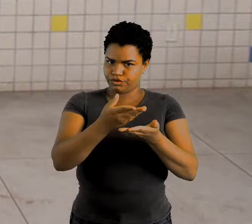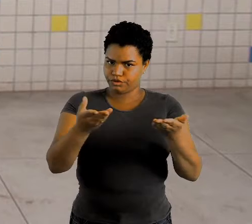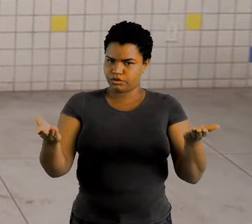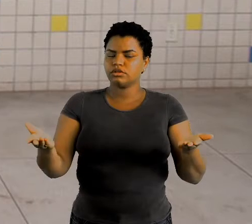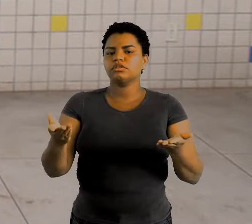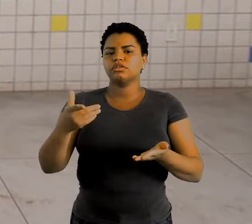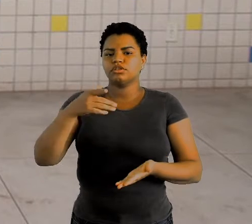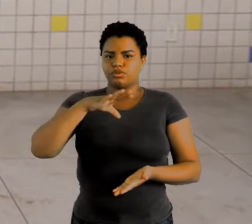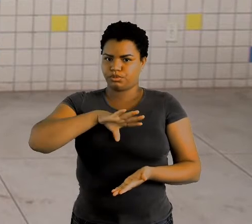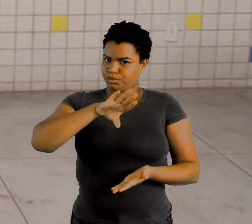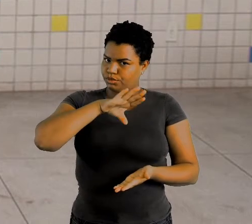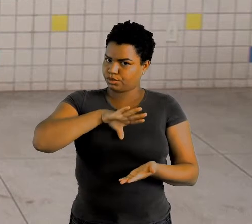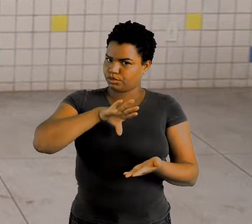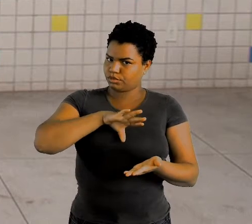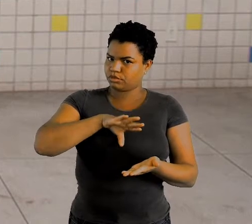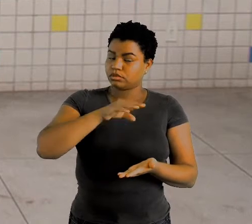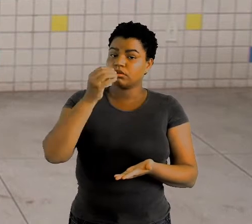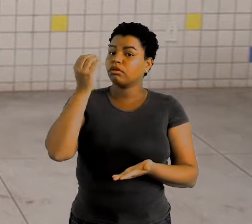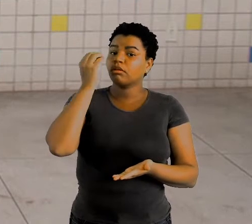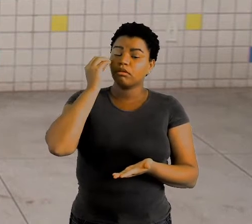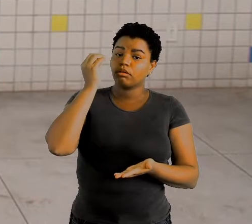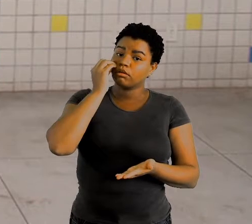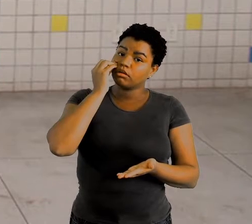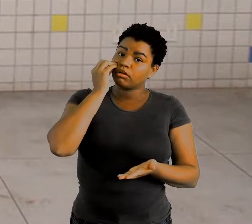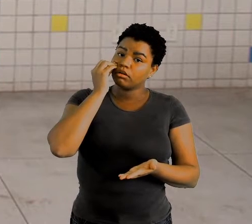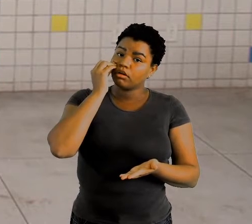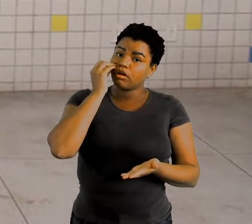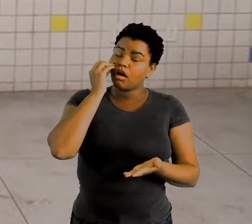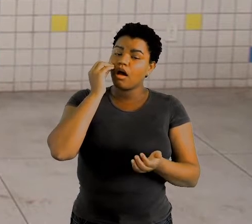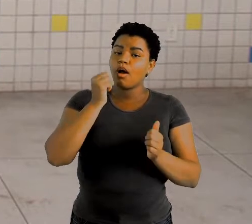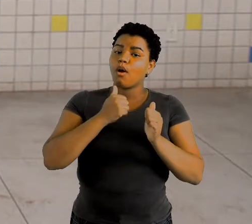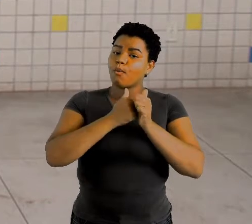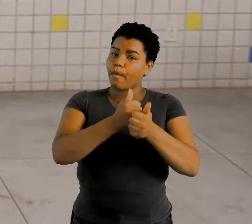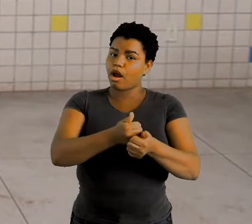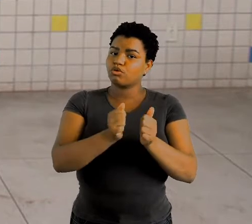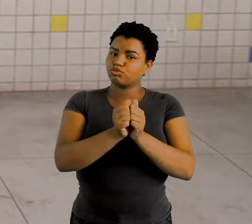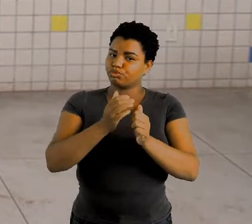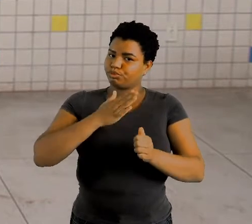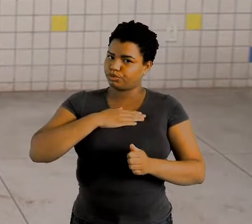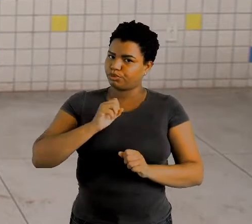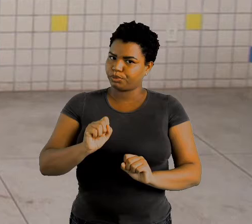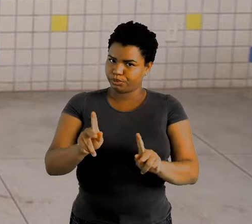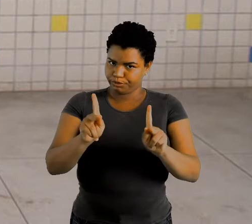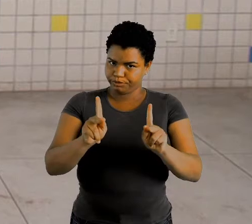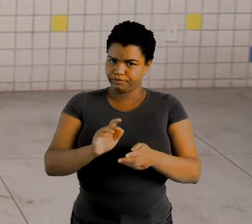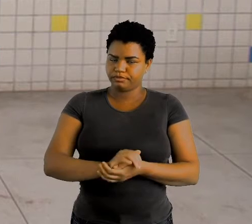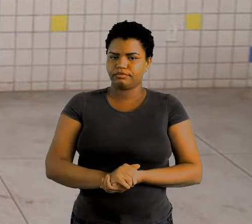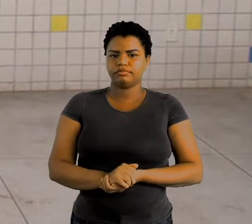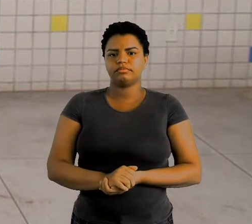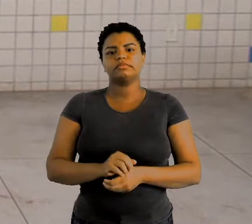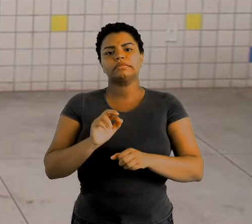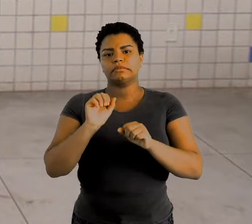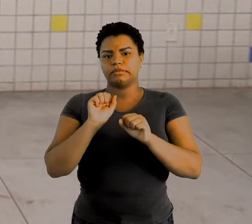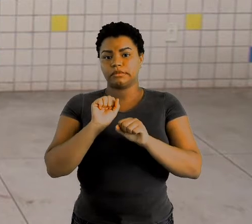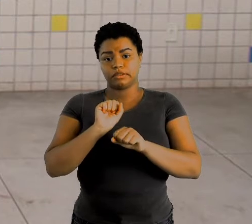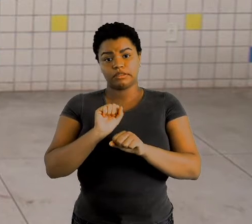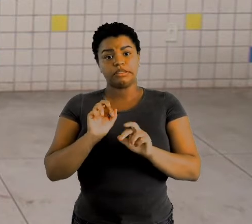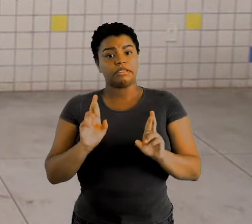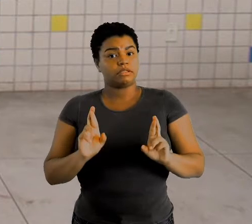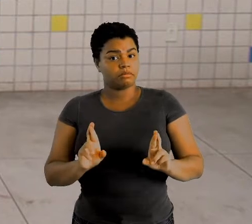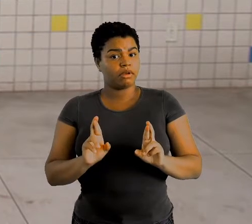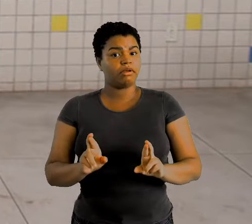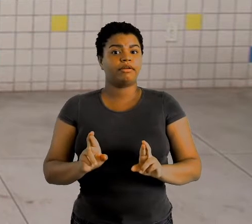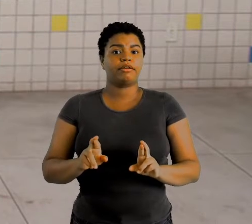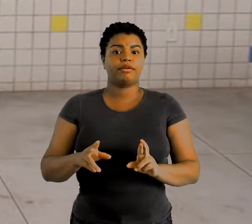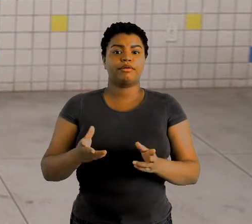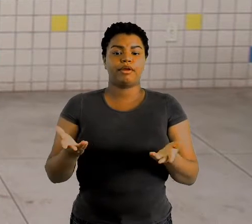portuguesa e vão tentar também fazer junto comigo, ok? Então, eu espero que vocês já estejam aí agora,